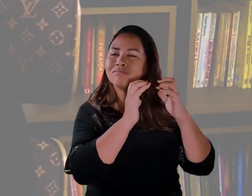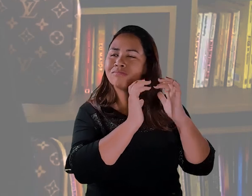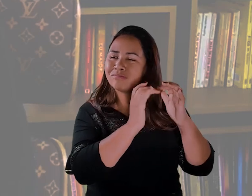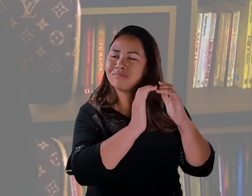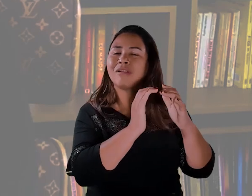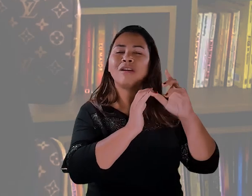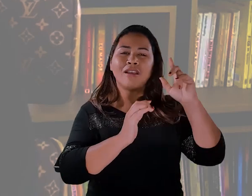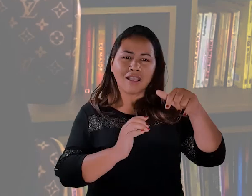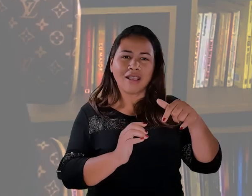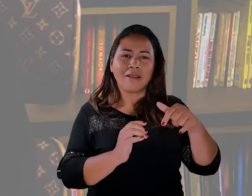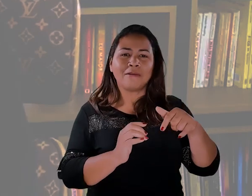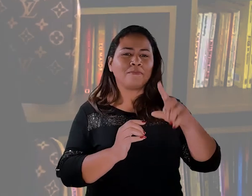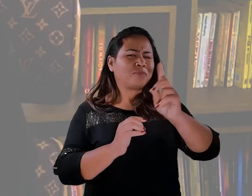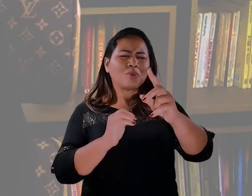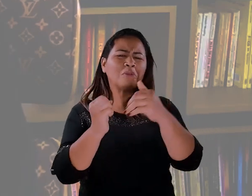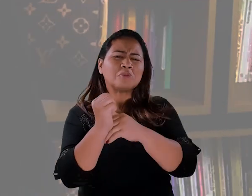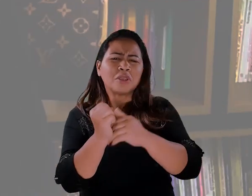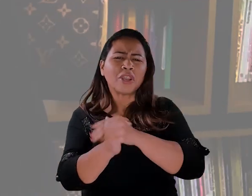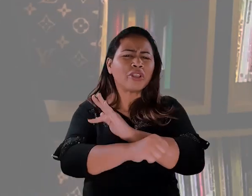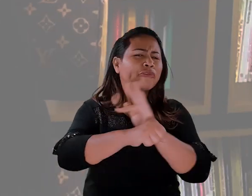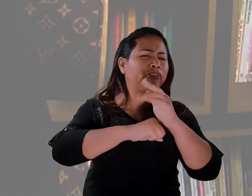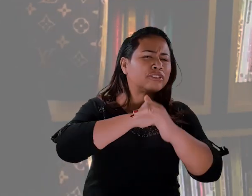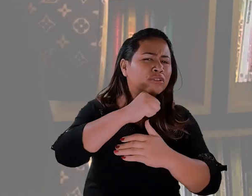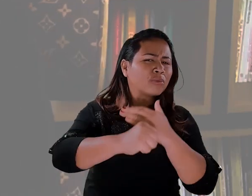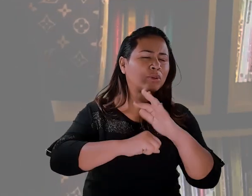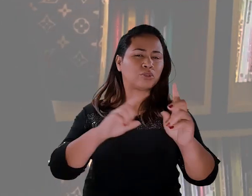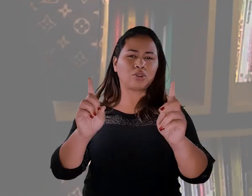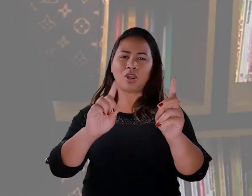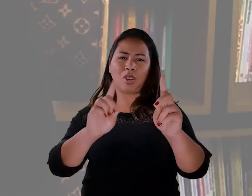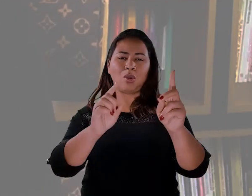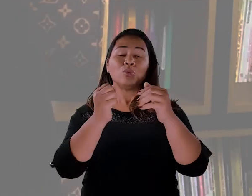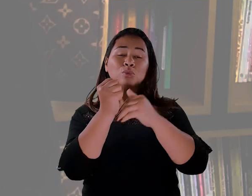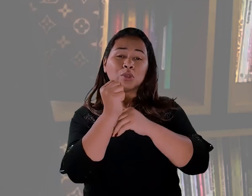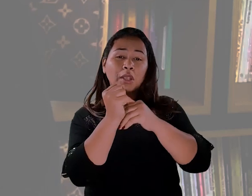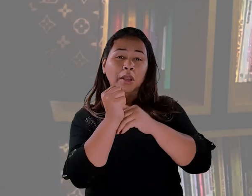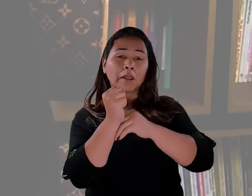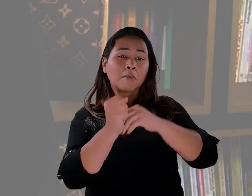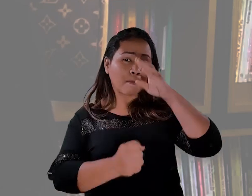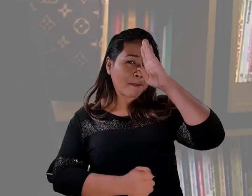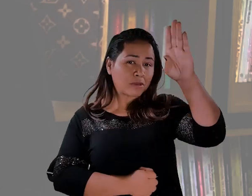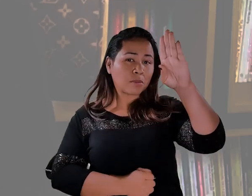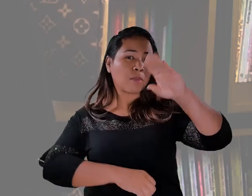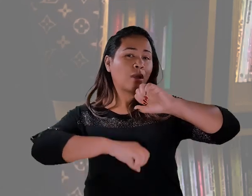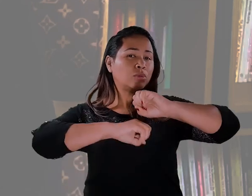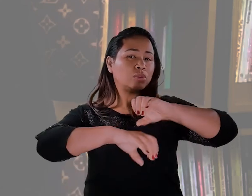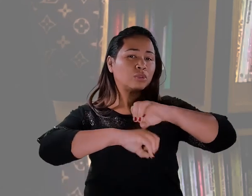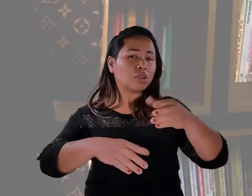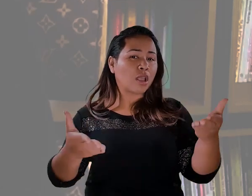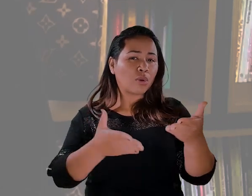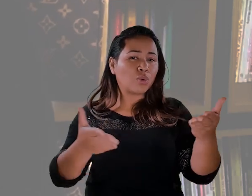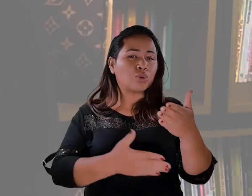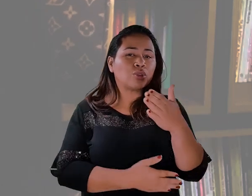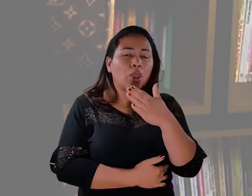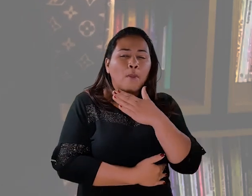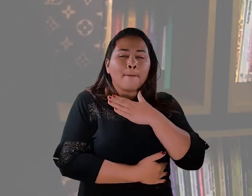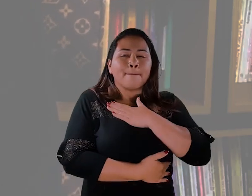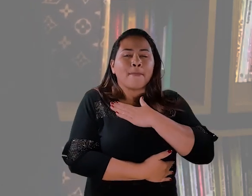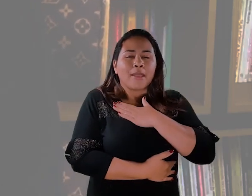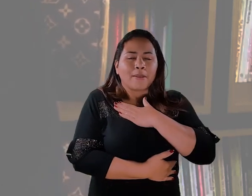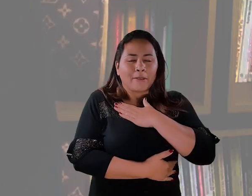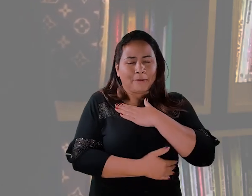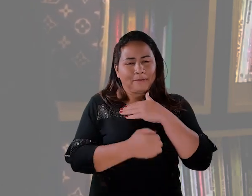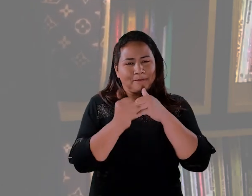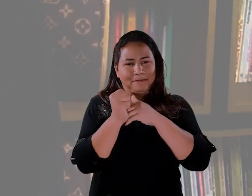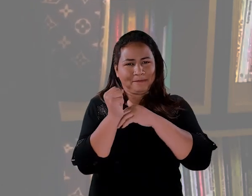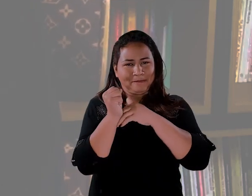aplicada à cocriação da realidade. O grande segredo desta aula é o meu segredo. A questão aqui